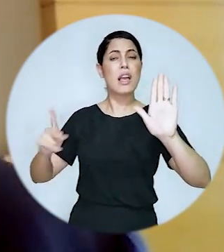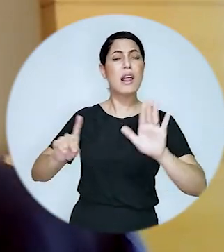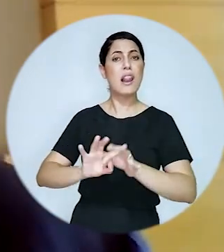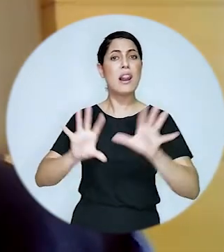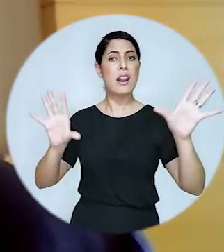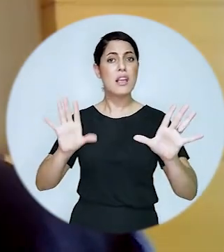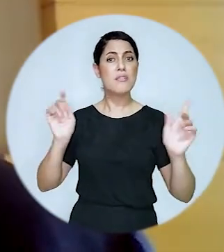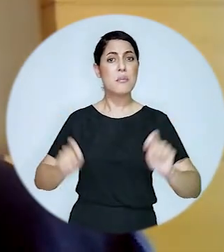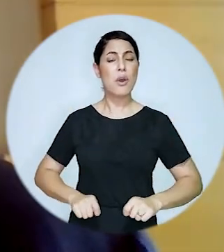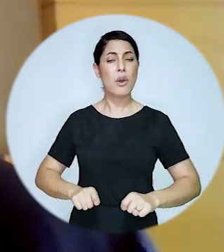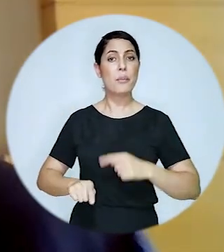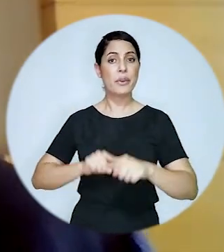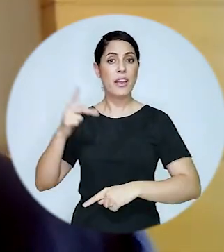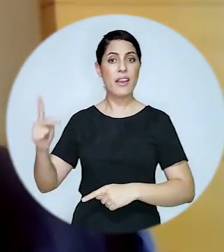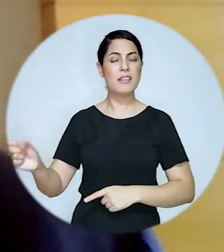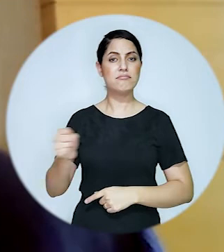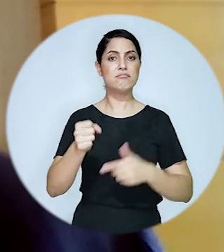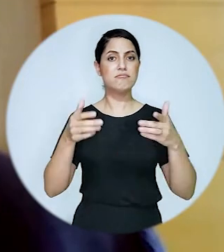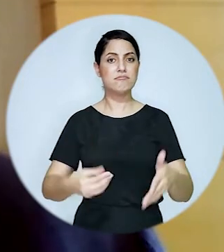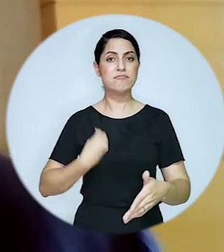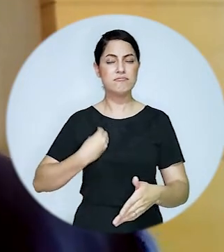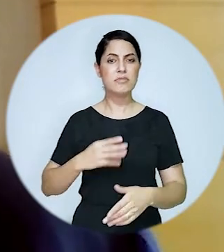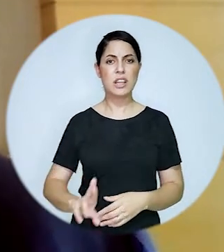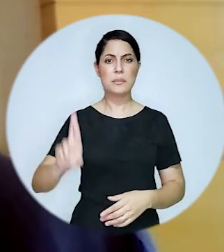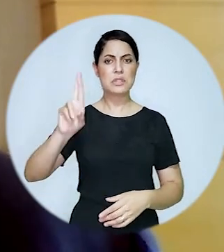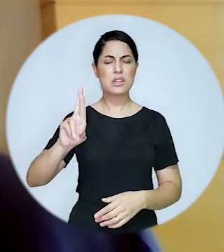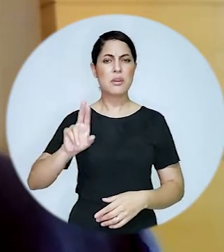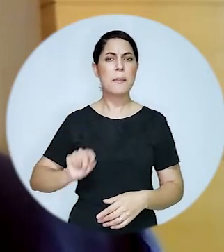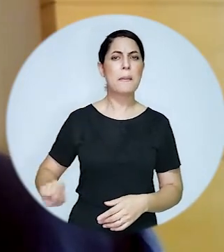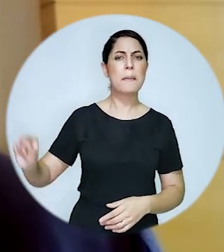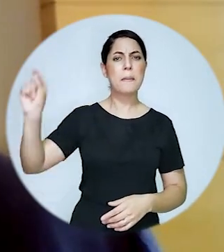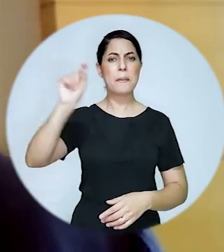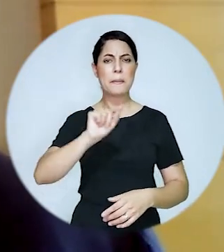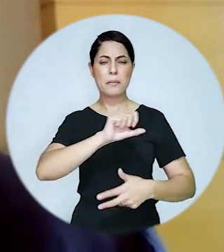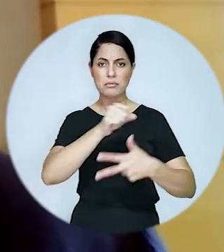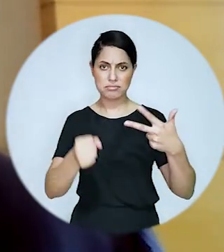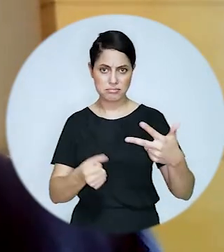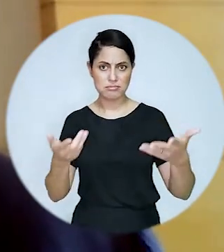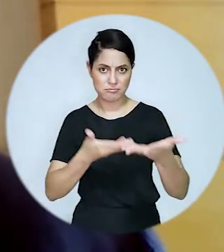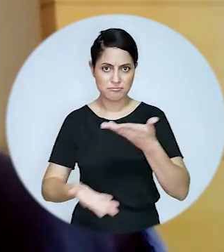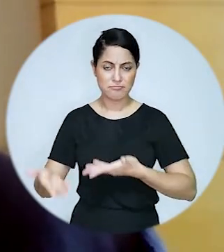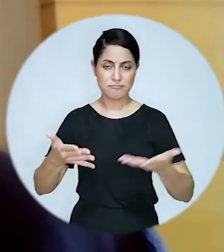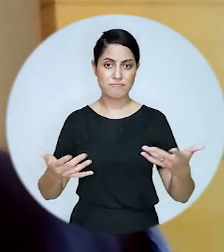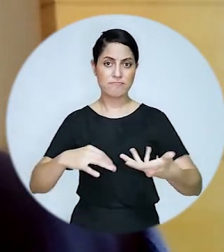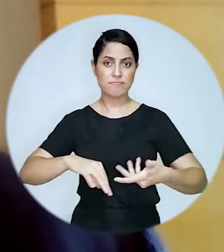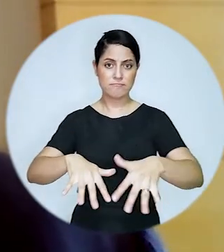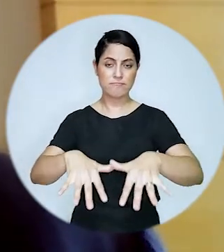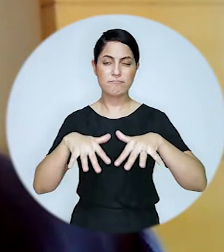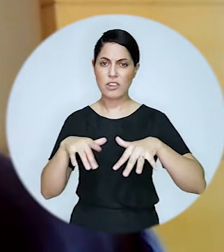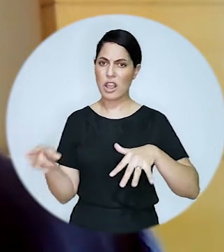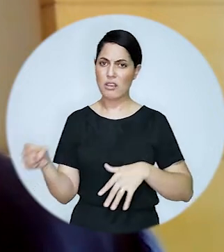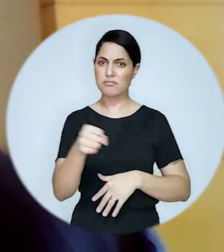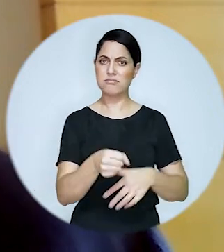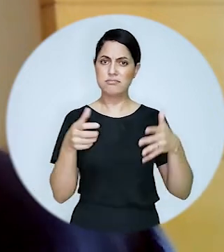candidatura para garantir uma maior participação e representatividade nas nossas instâncias de poder nos nossos